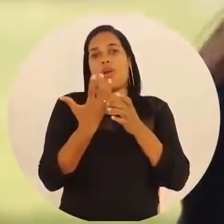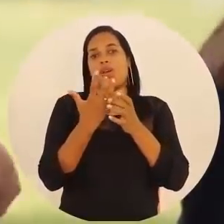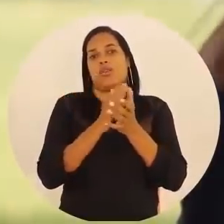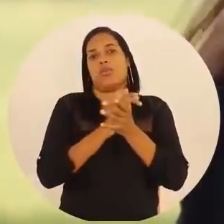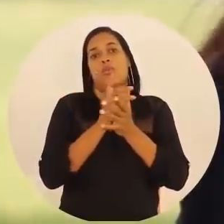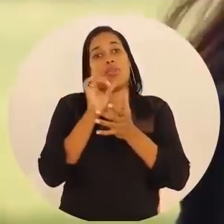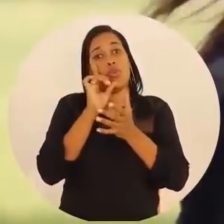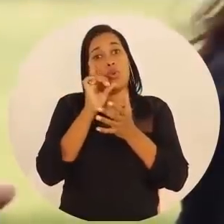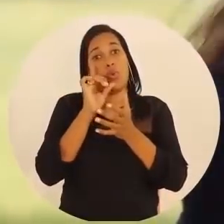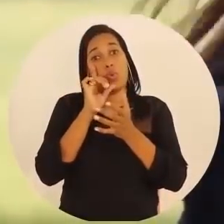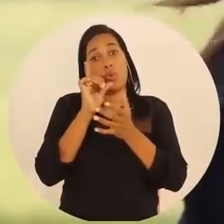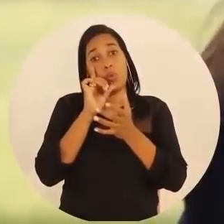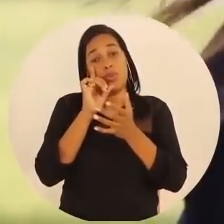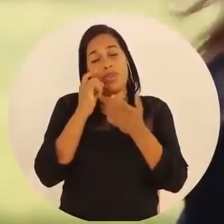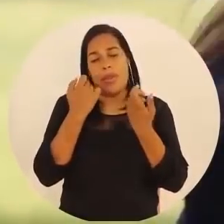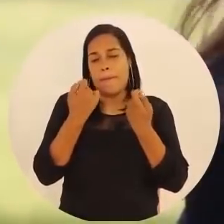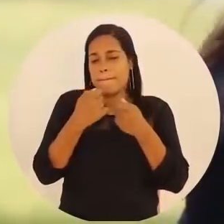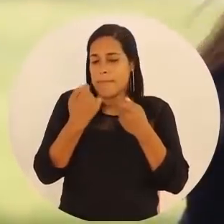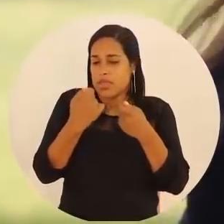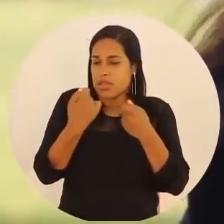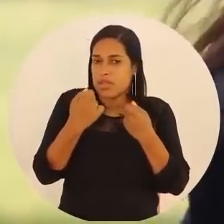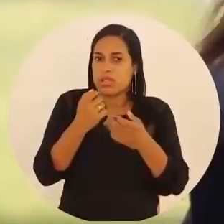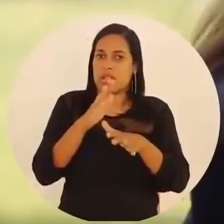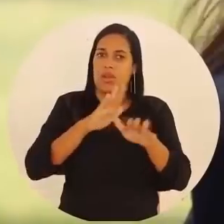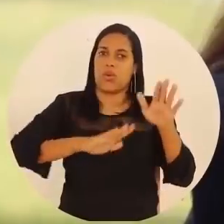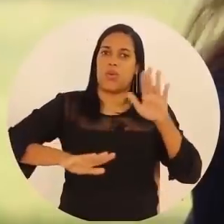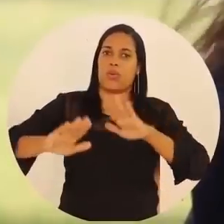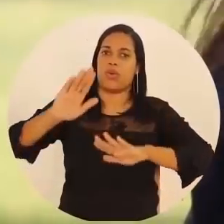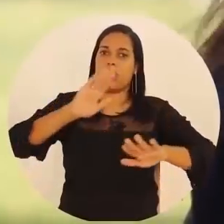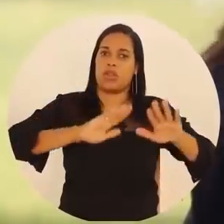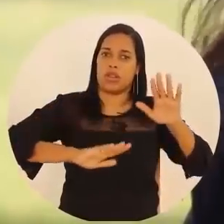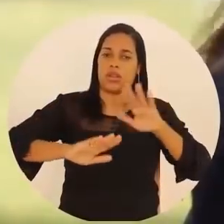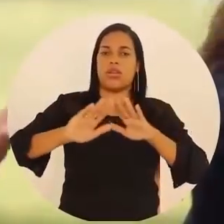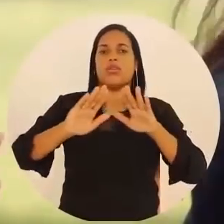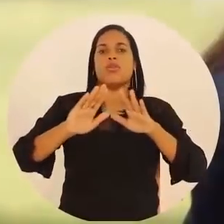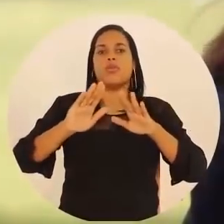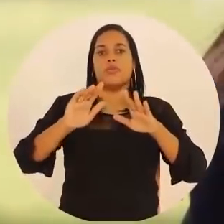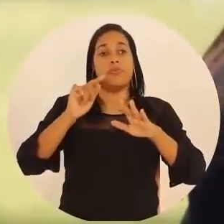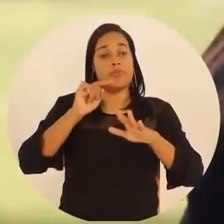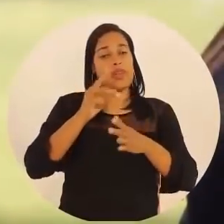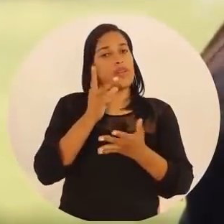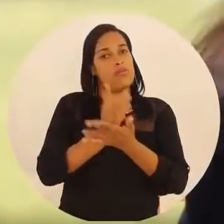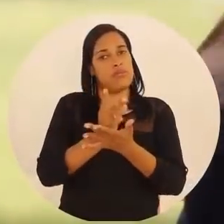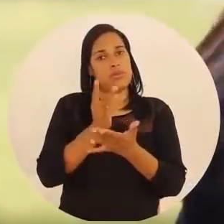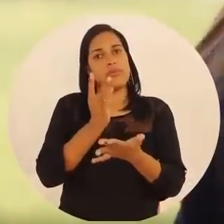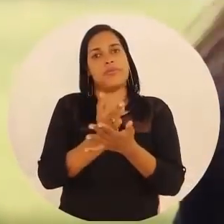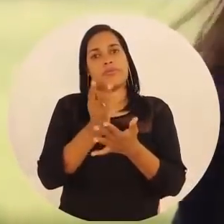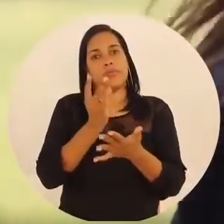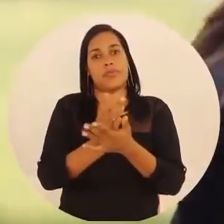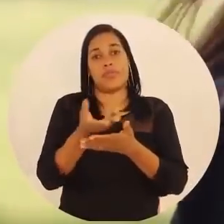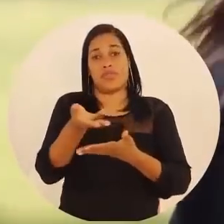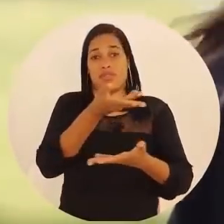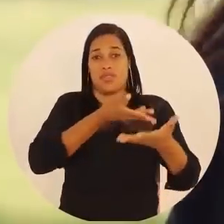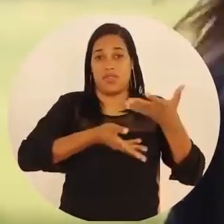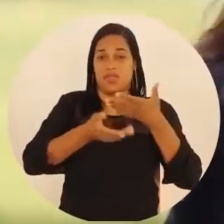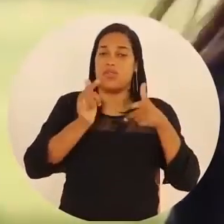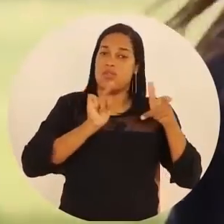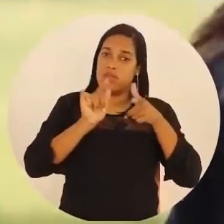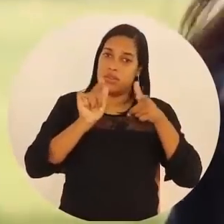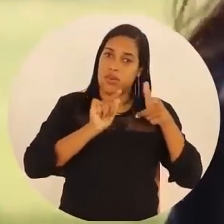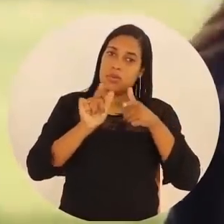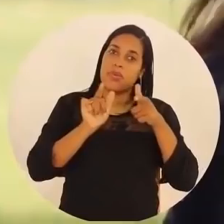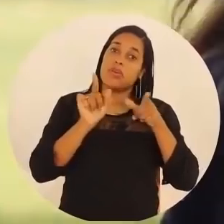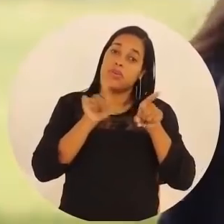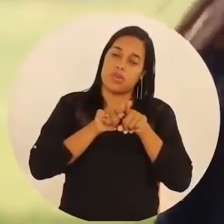Todo dia, a gente tem que estar alimentando, regando, cuidando, para que ele permaneça. Então, as relações de trabalho também